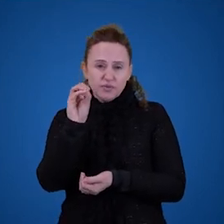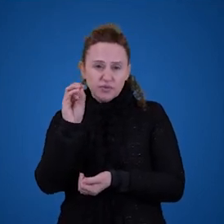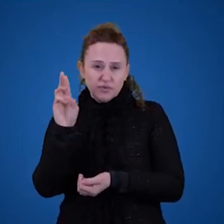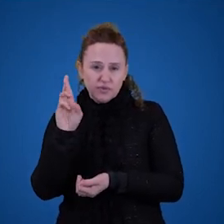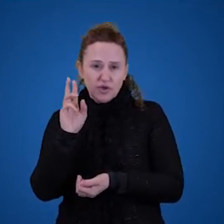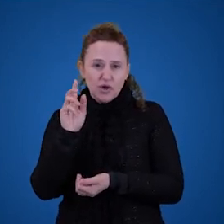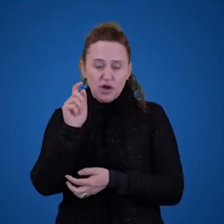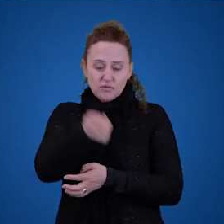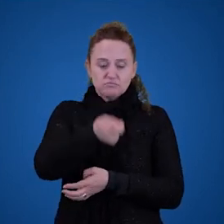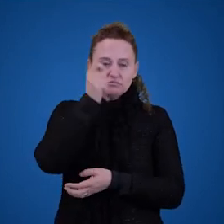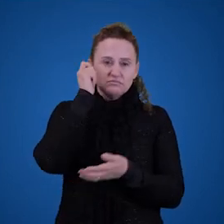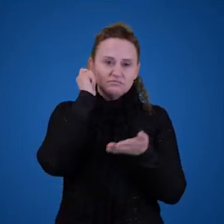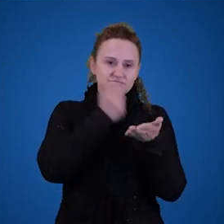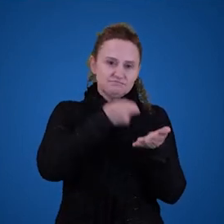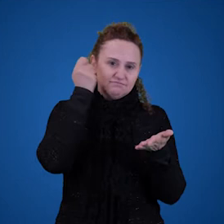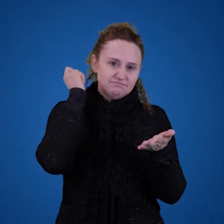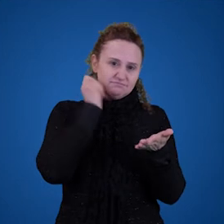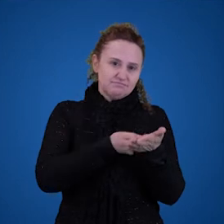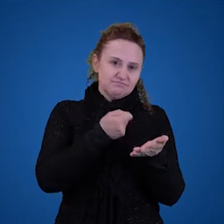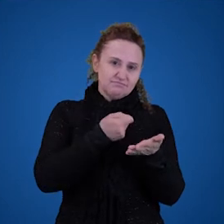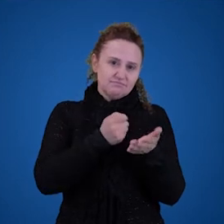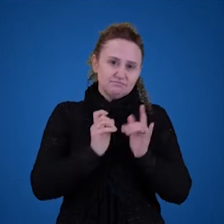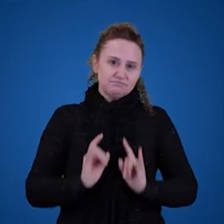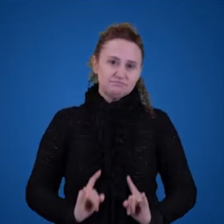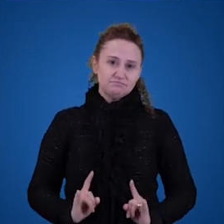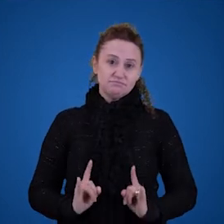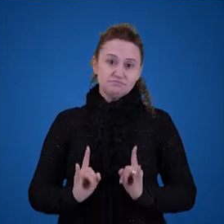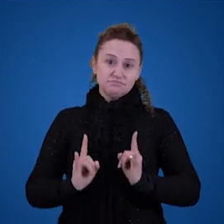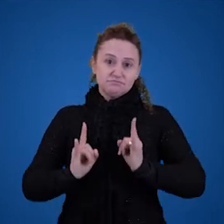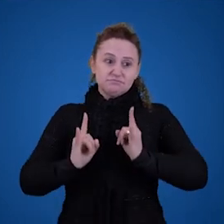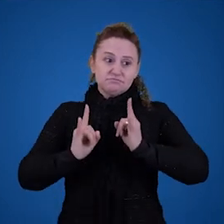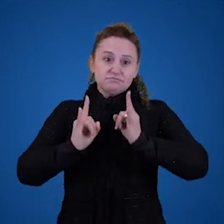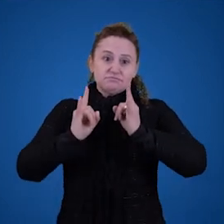dele no elevador. Por exemplo, se o elevador levanta o martelo.